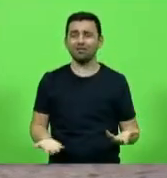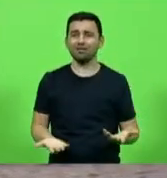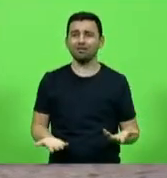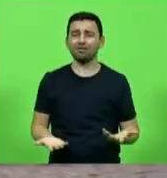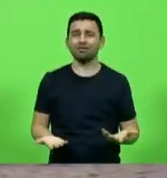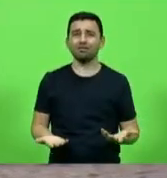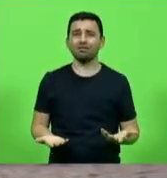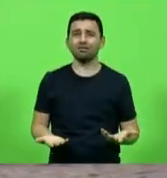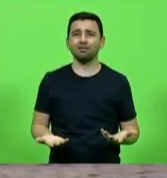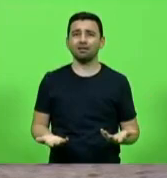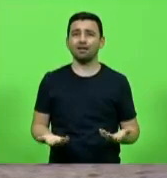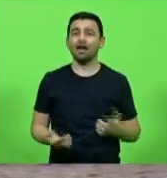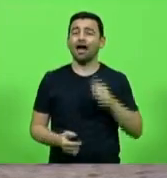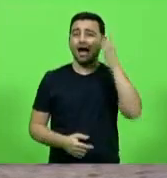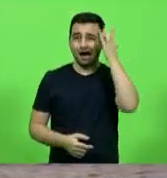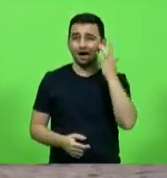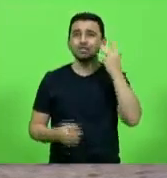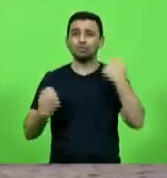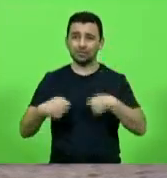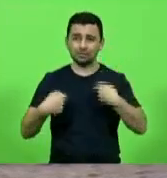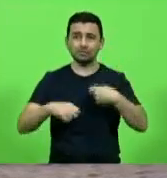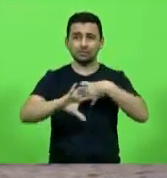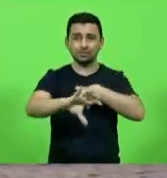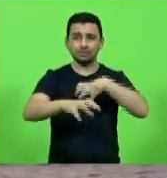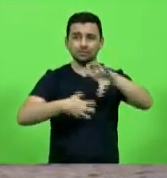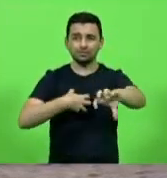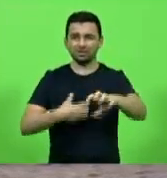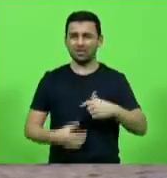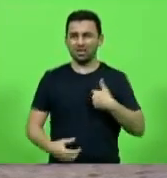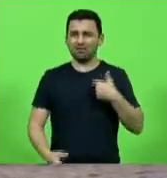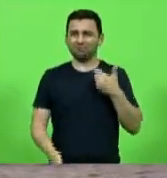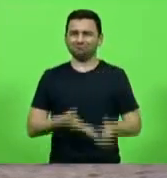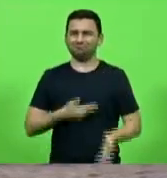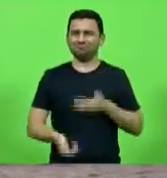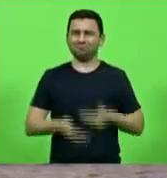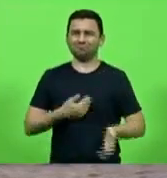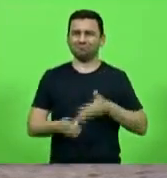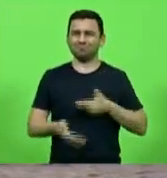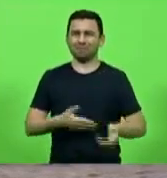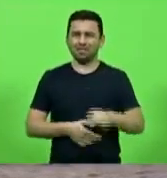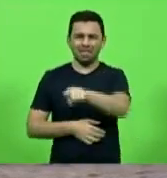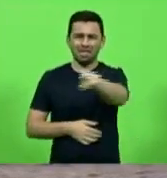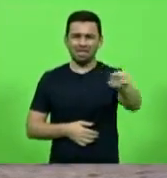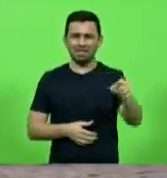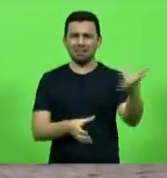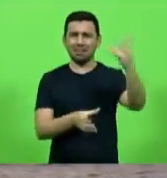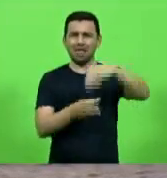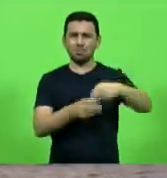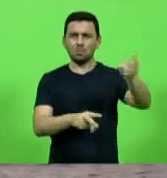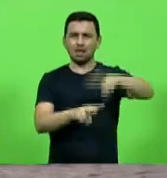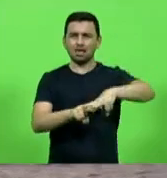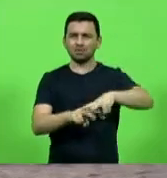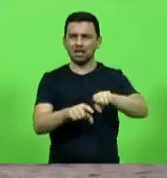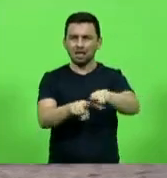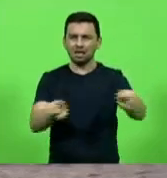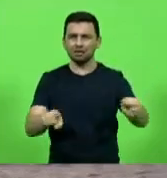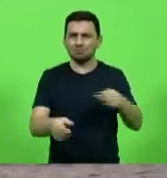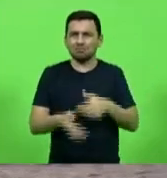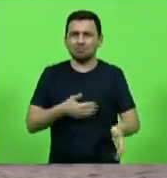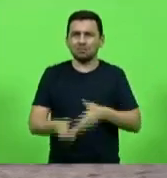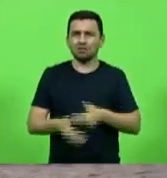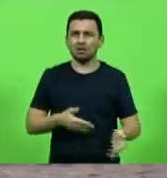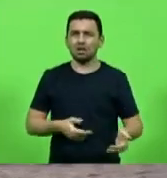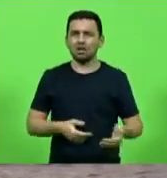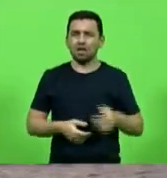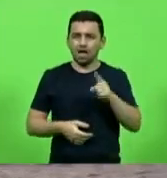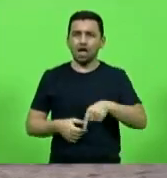E ele acha que a gente tem que se colocar. Eu estou me lixando. O que eles passam lá dentro da cadeia? A cadeia é o lugar mais